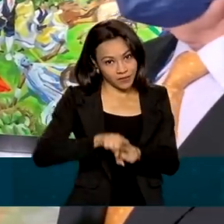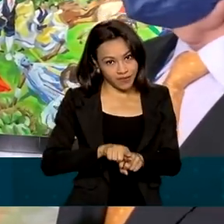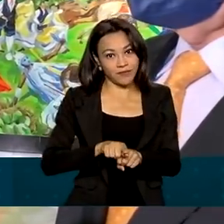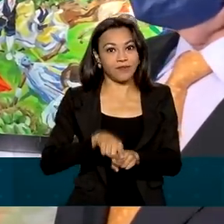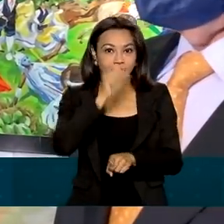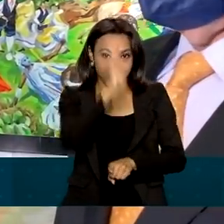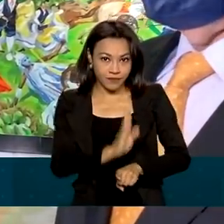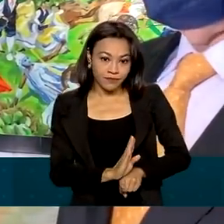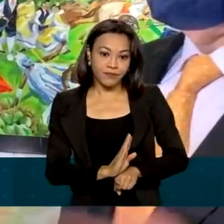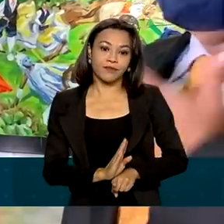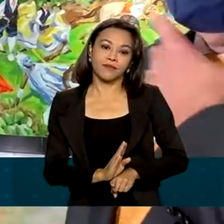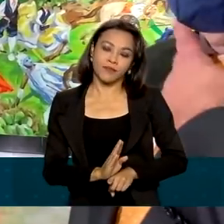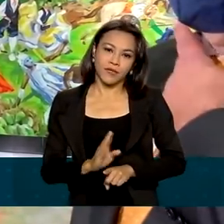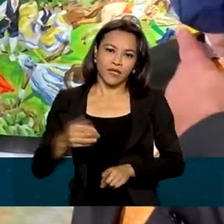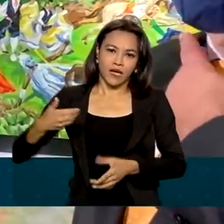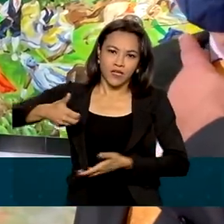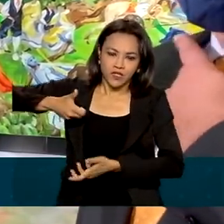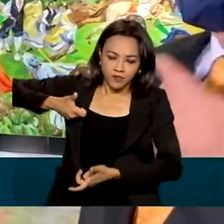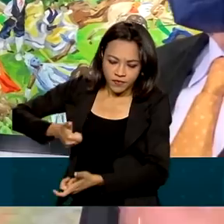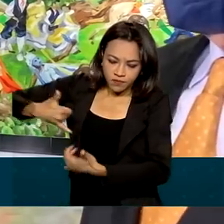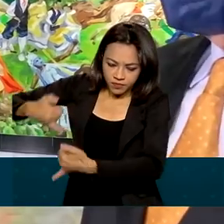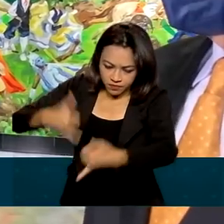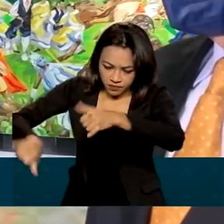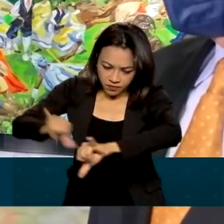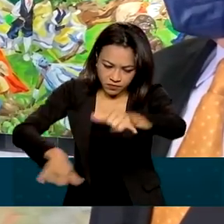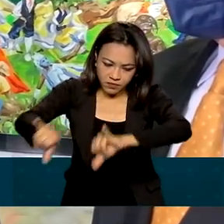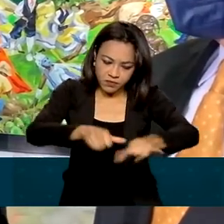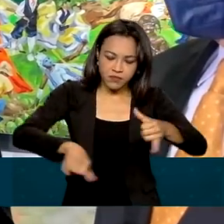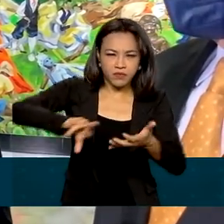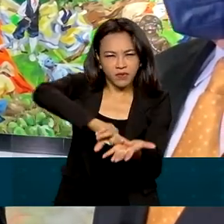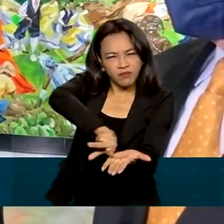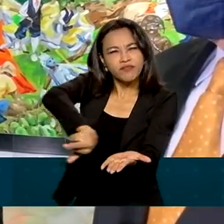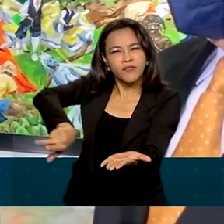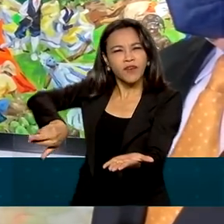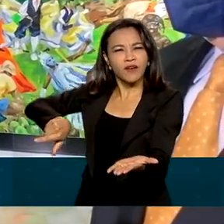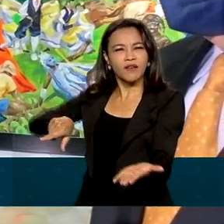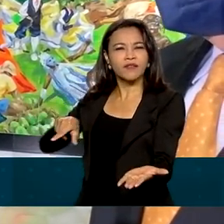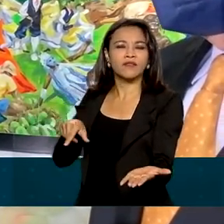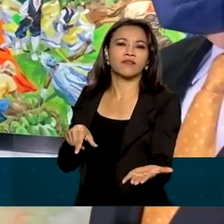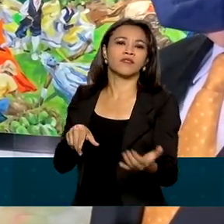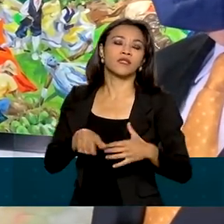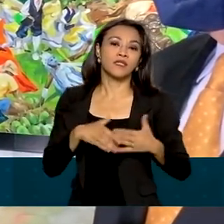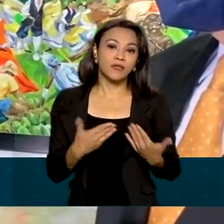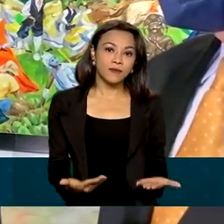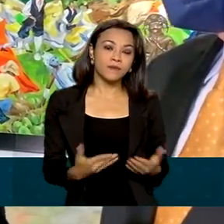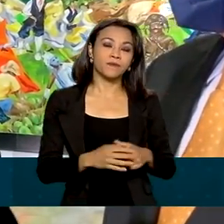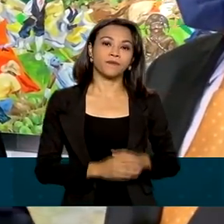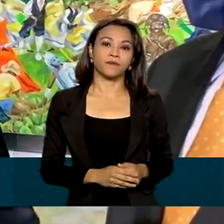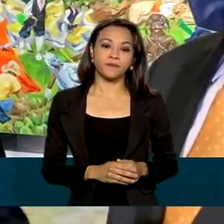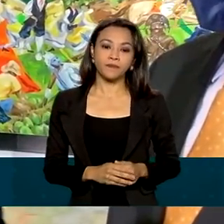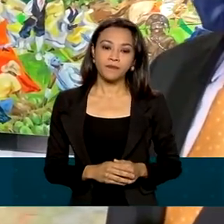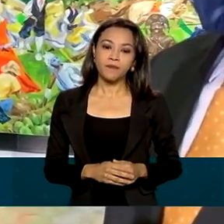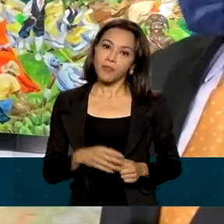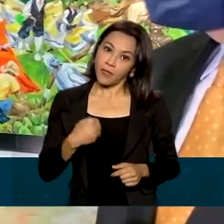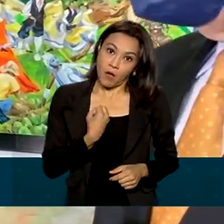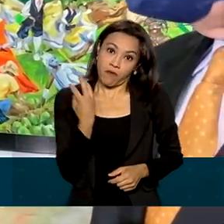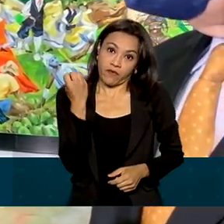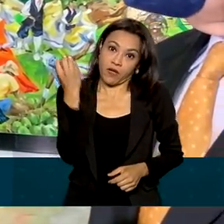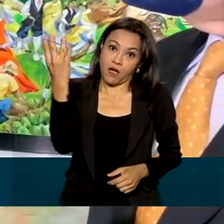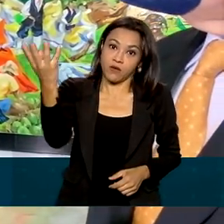fertilizante, por exemplo, potássio, entre outras coisas. Então é uma viagem